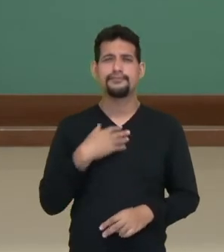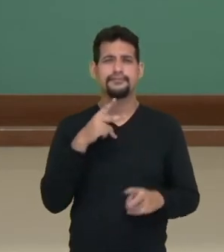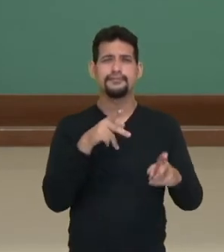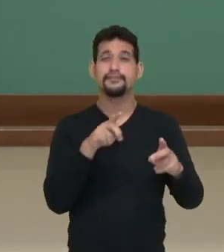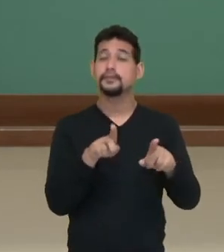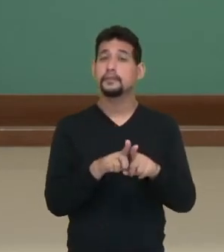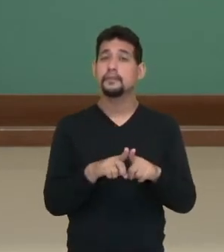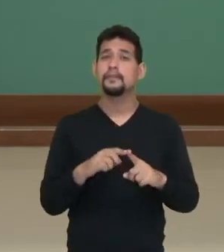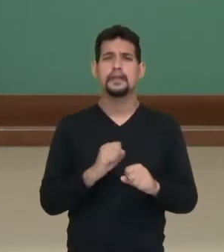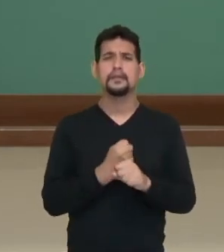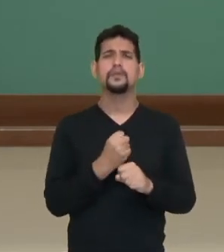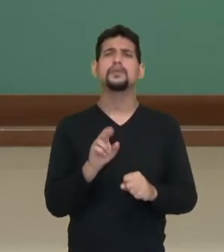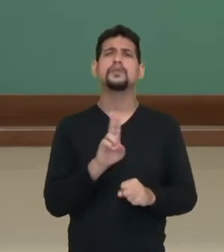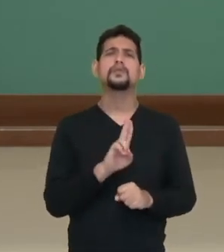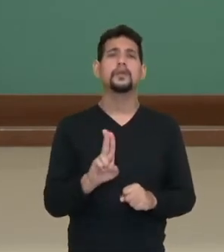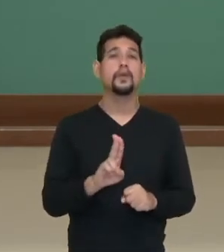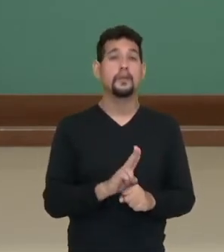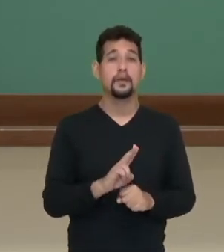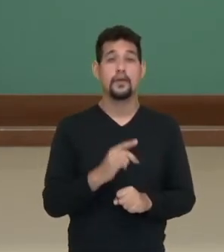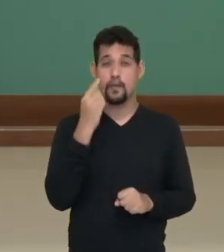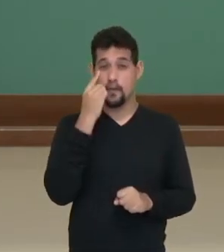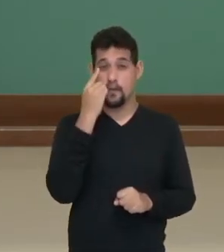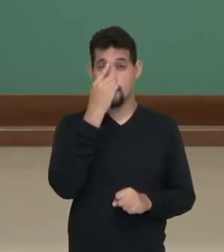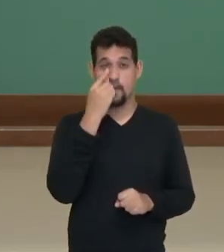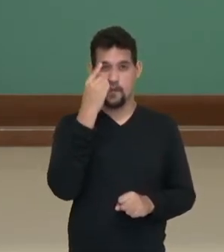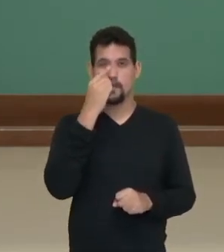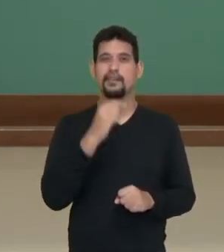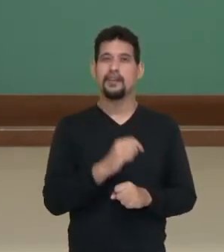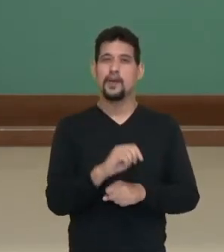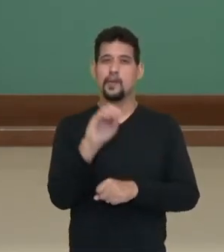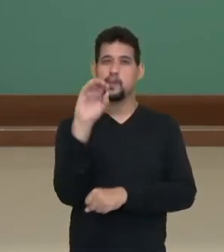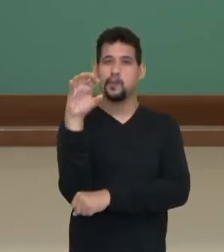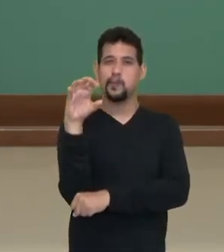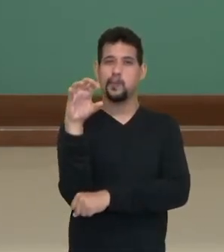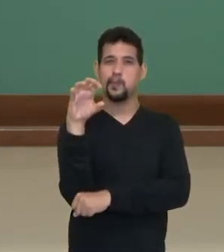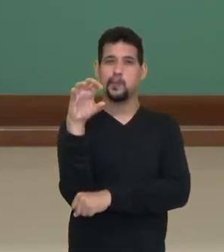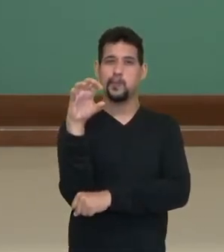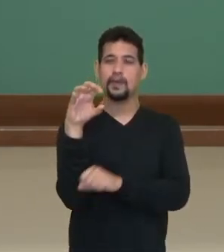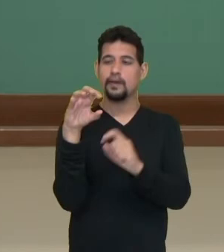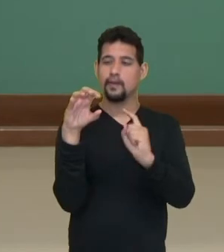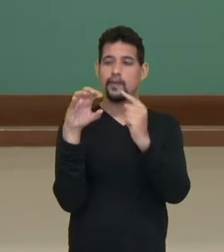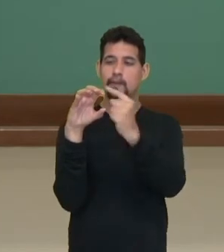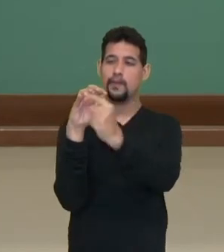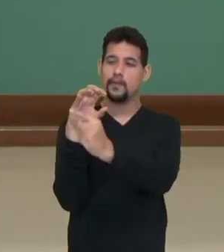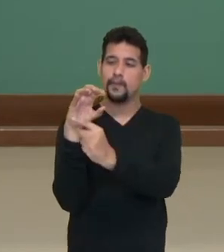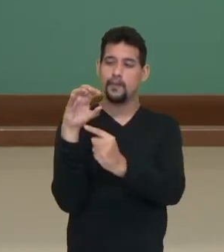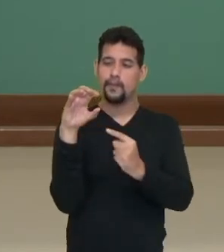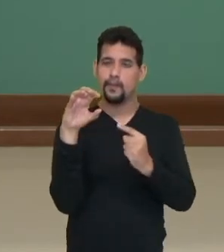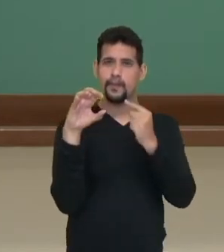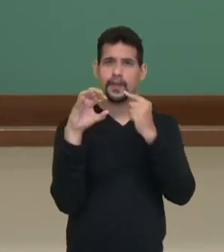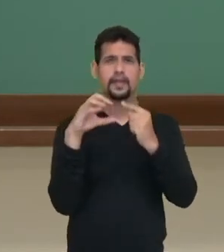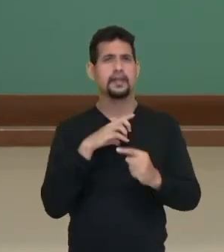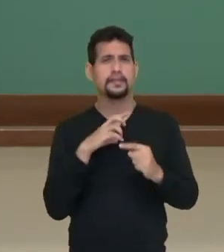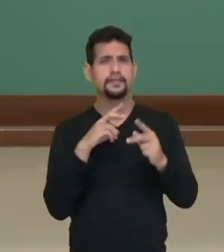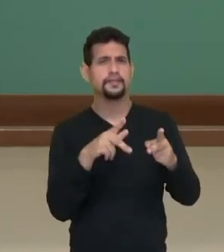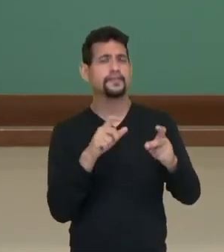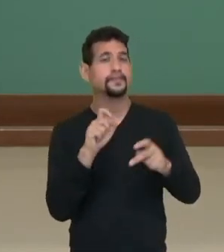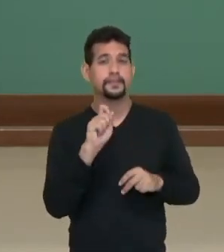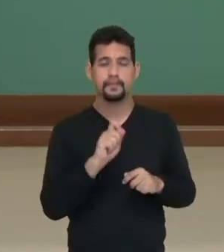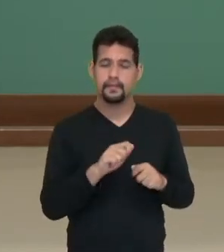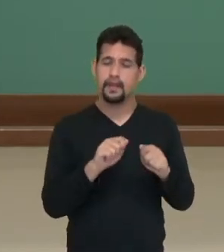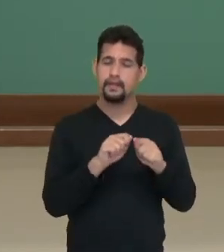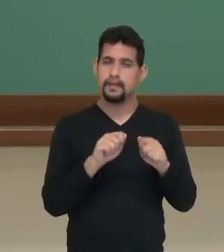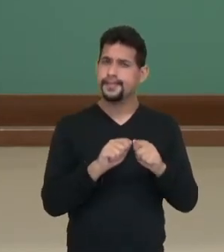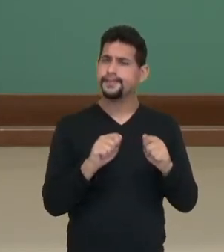de um monumento, que é conhecido como o olho, aonde o Oscar Niemeyer teve a pretensão de